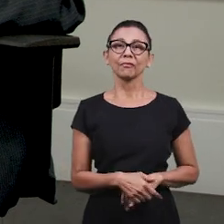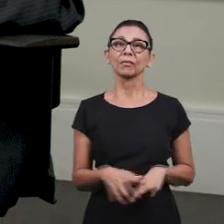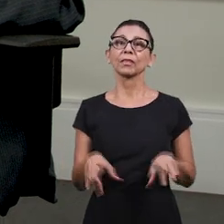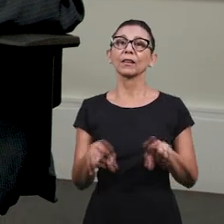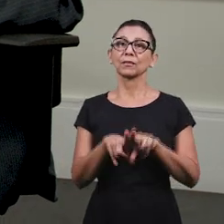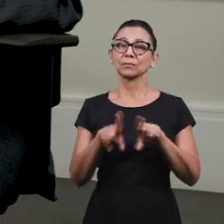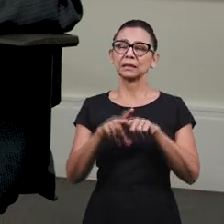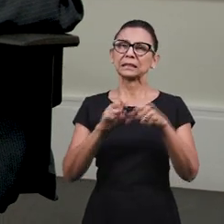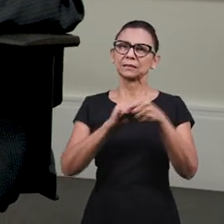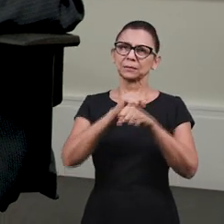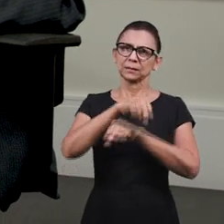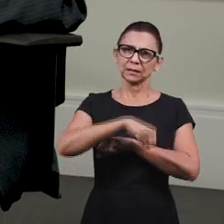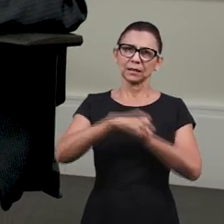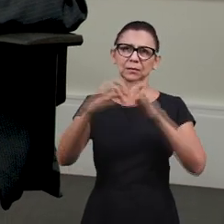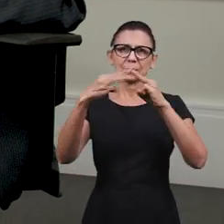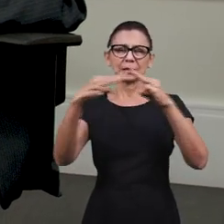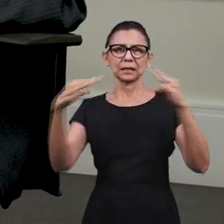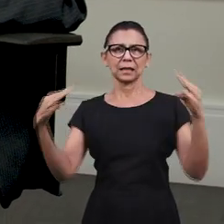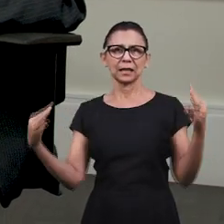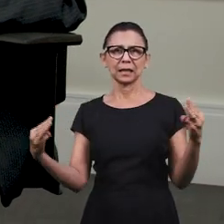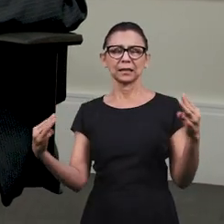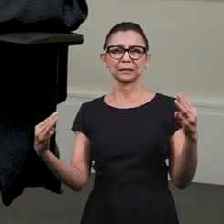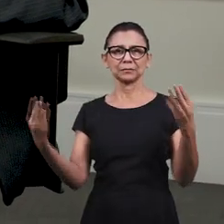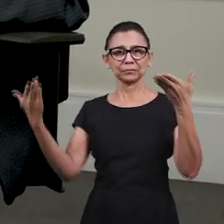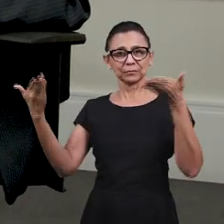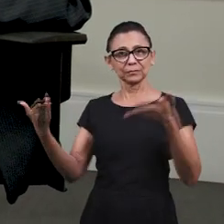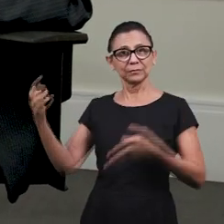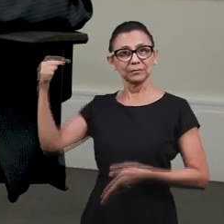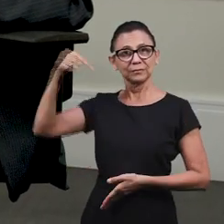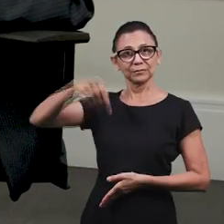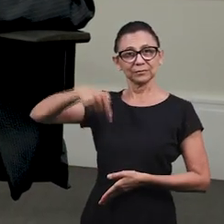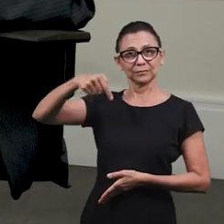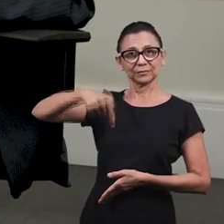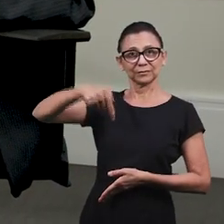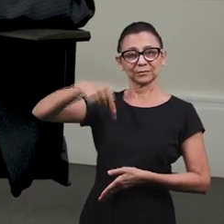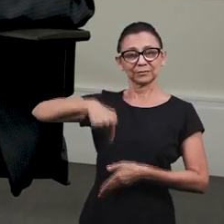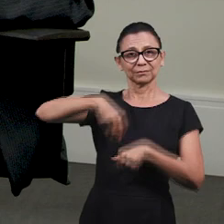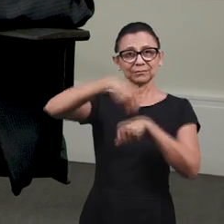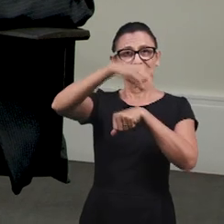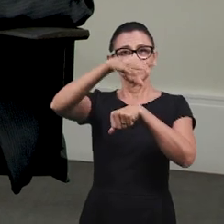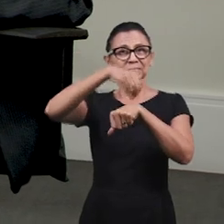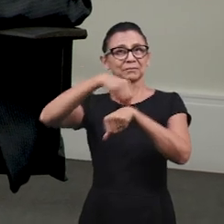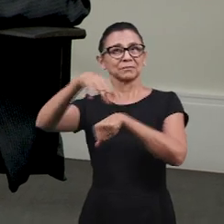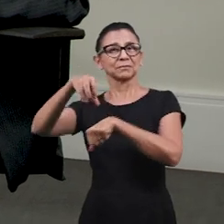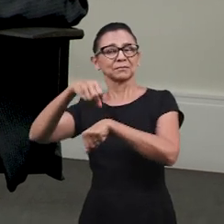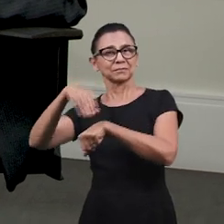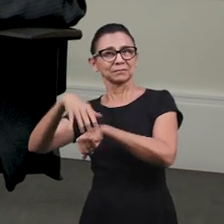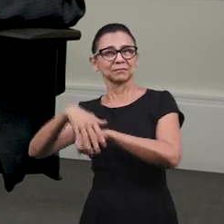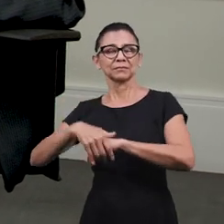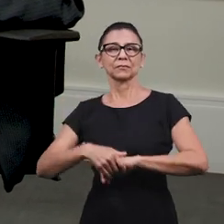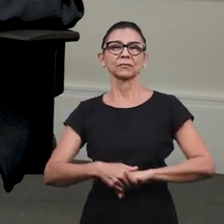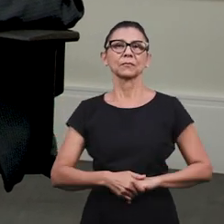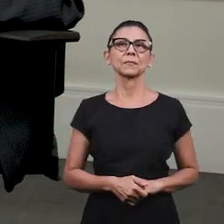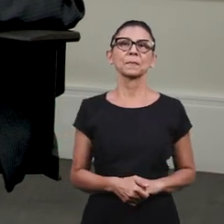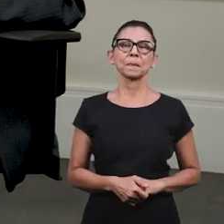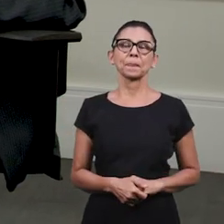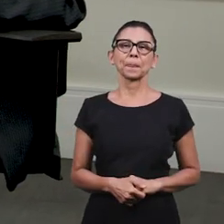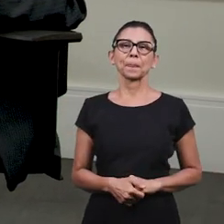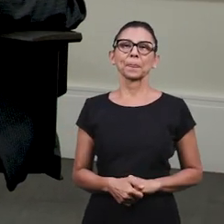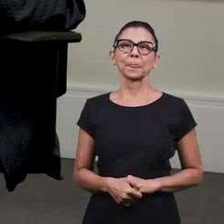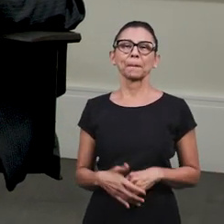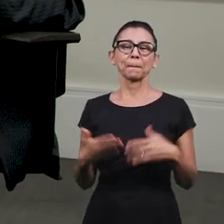até mesmo os seminários do Manaim são transmitidos para daqui poder subir a imagem, ou seja, fazer o upload da imagem.